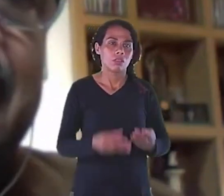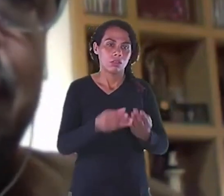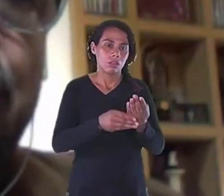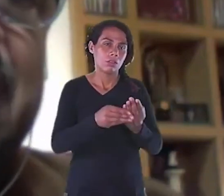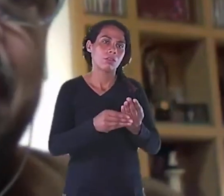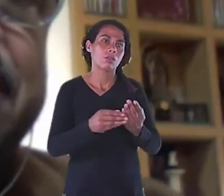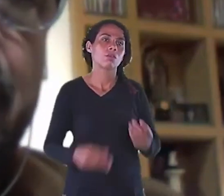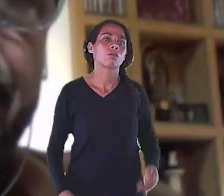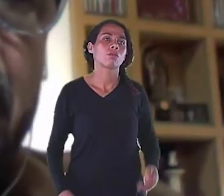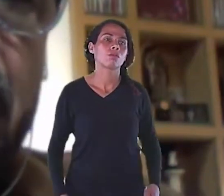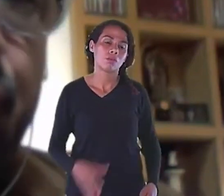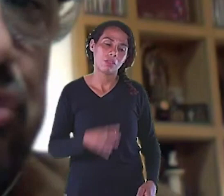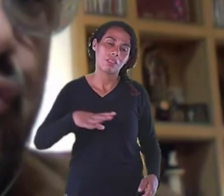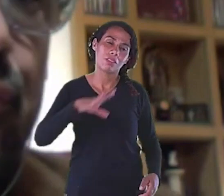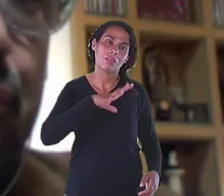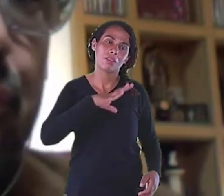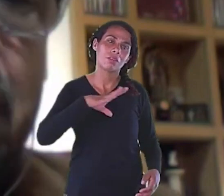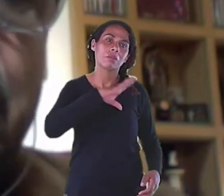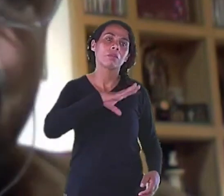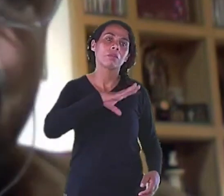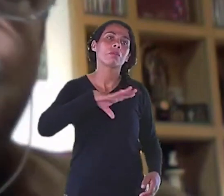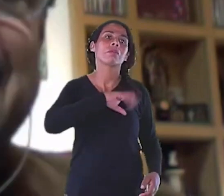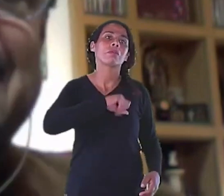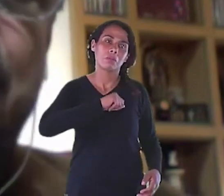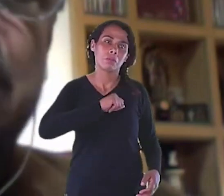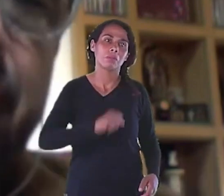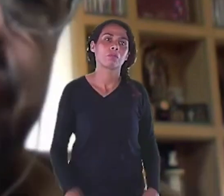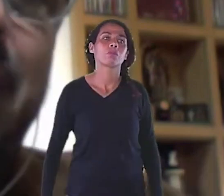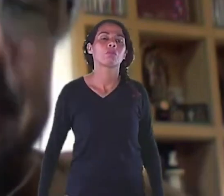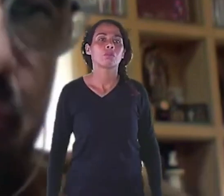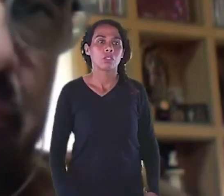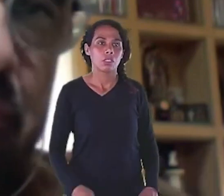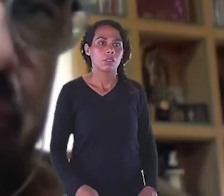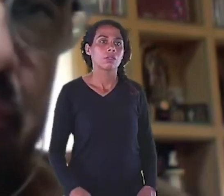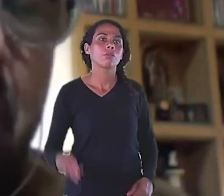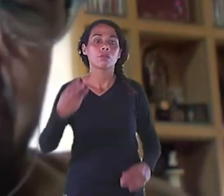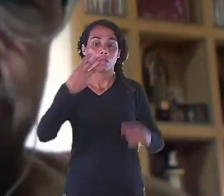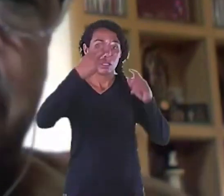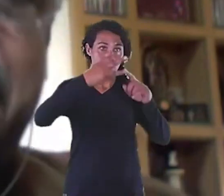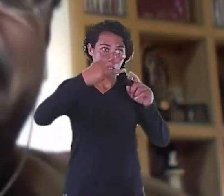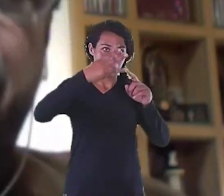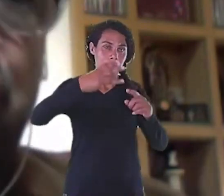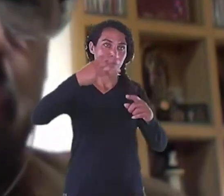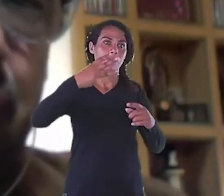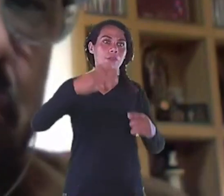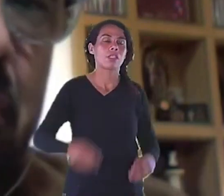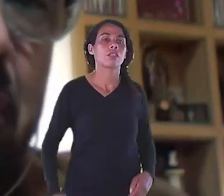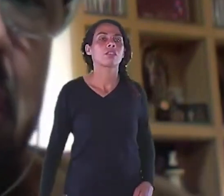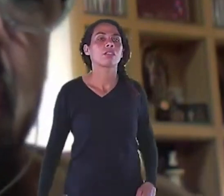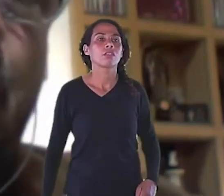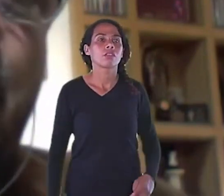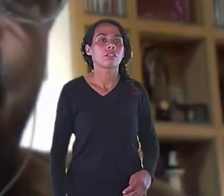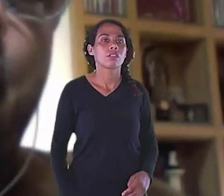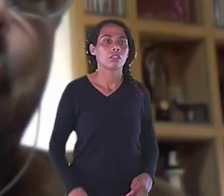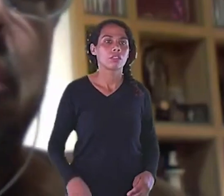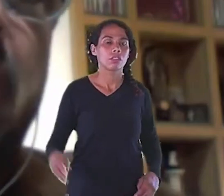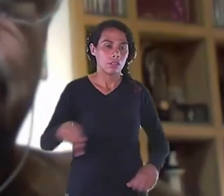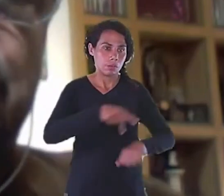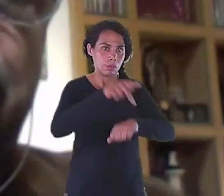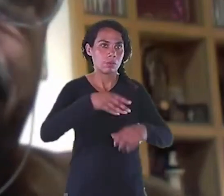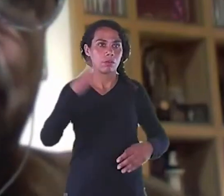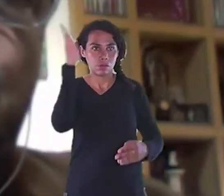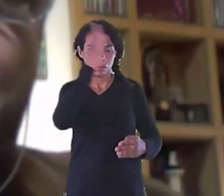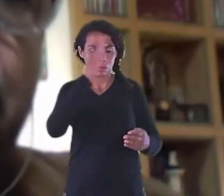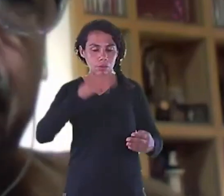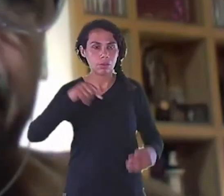Que chama Análise do Design Brasileiro Que foi o segundo O terceiro eu escrevi No Brasil Que chama Metaprojeto Que é um